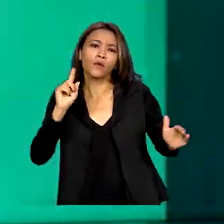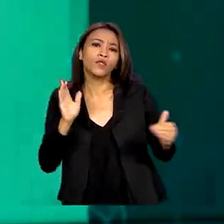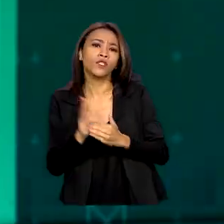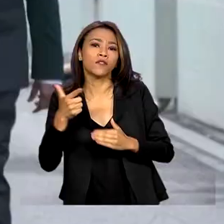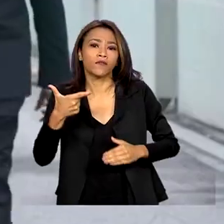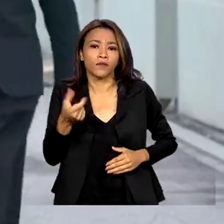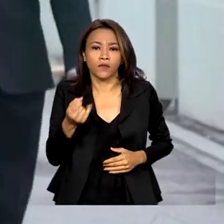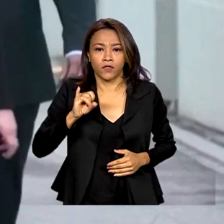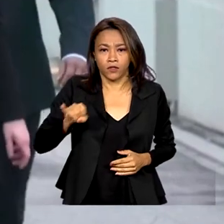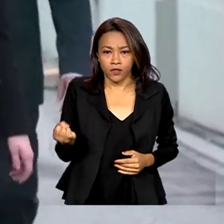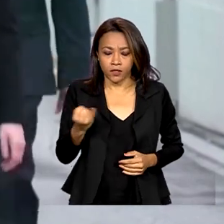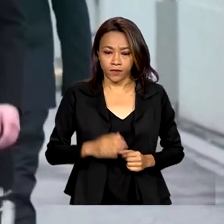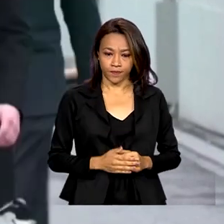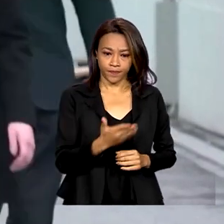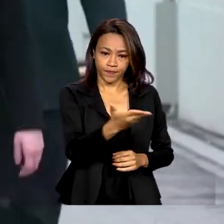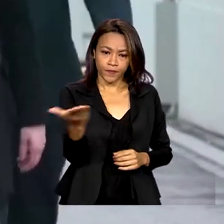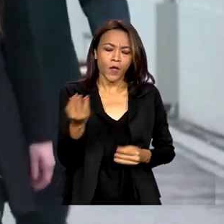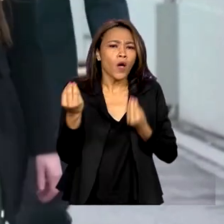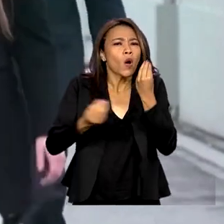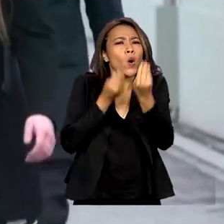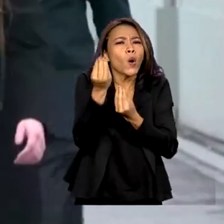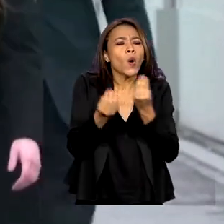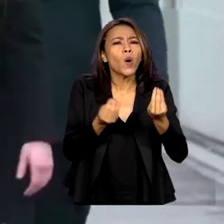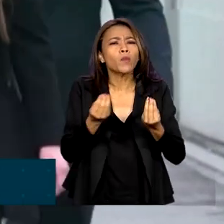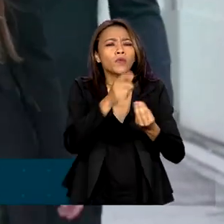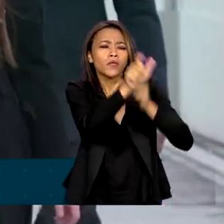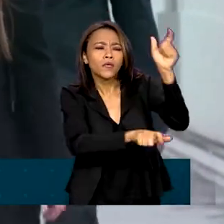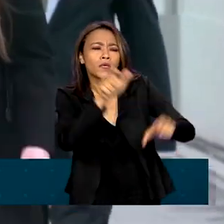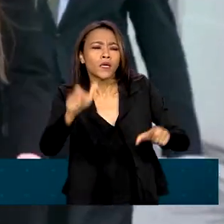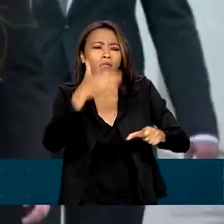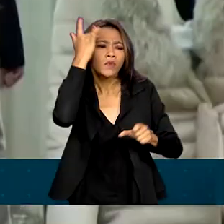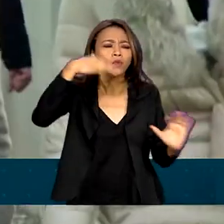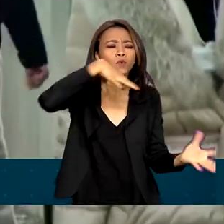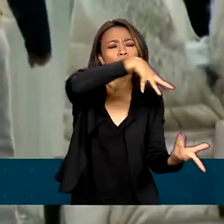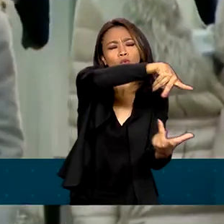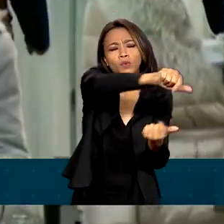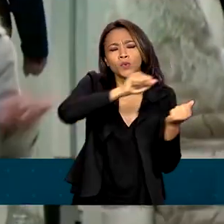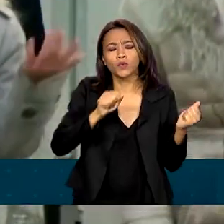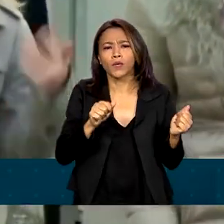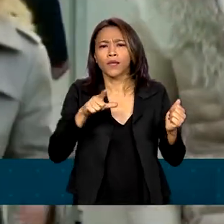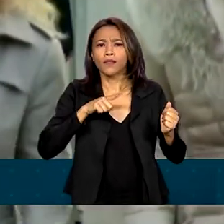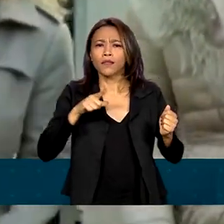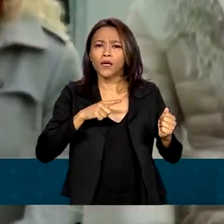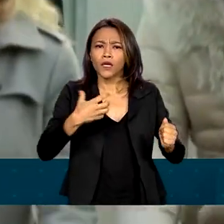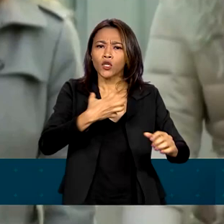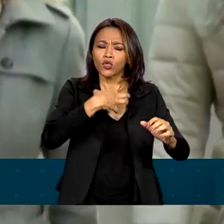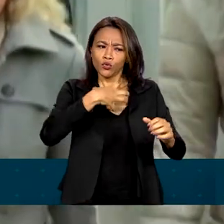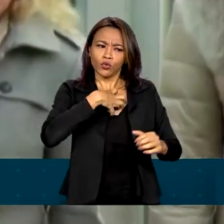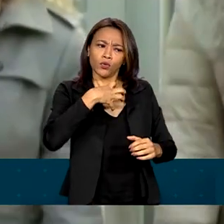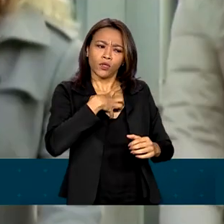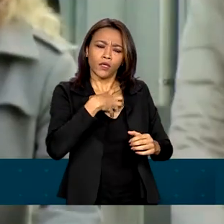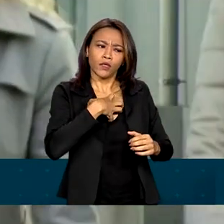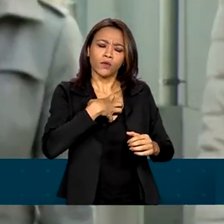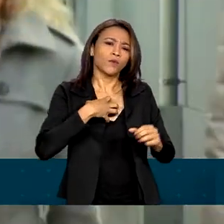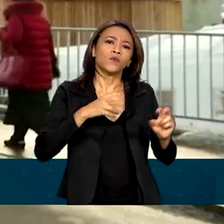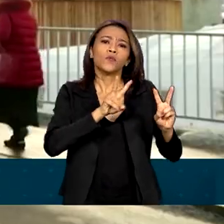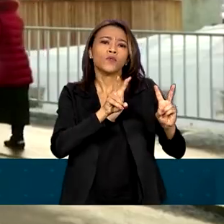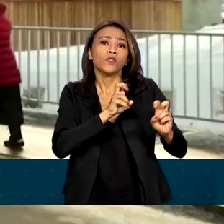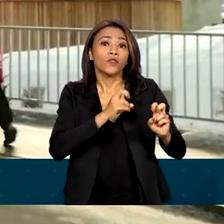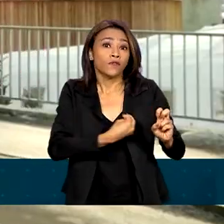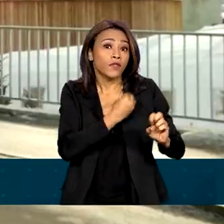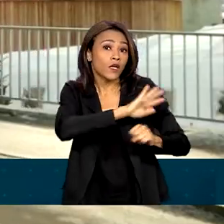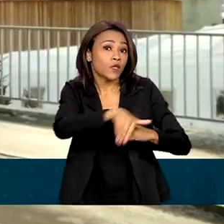janeiro. Como fazer com que as pessoas em todo o mundo adotem estilos de vida mais sustentáveis?